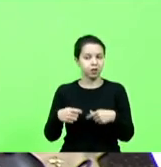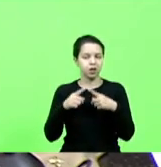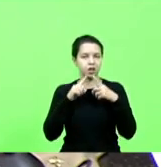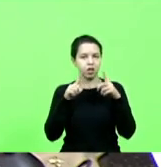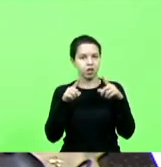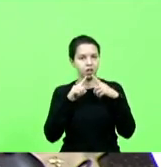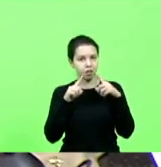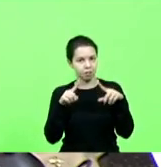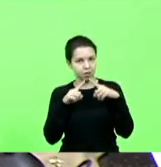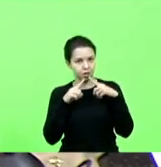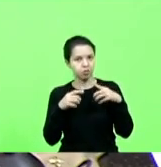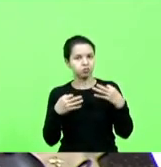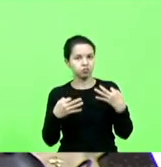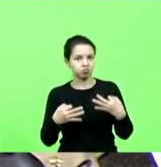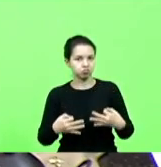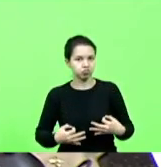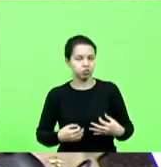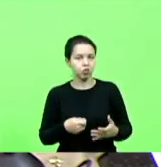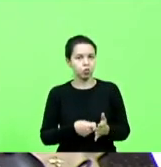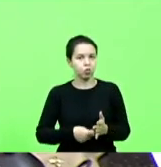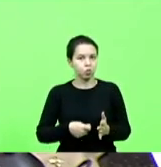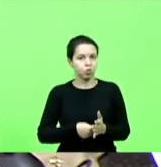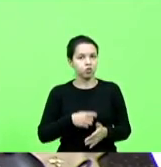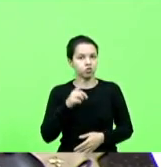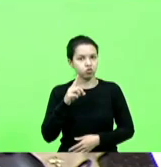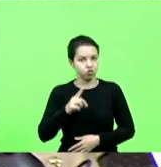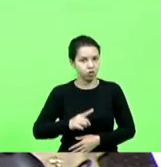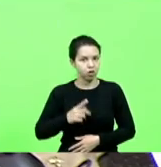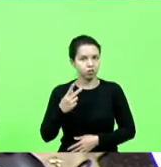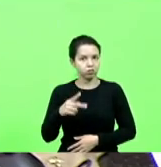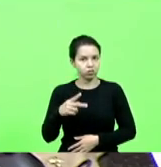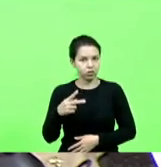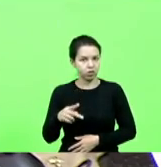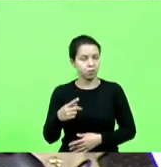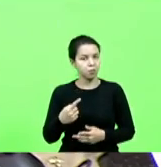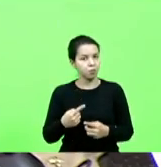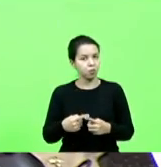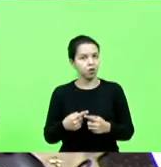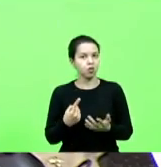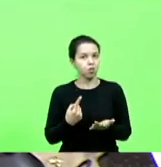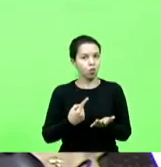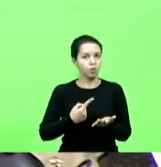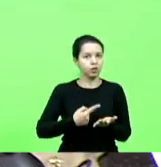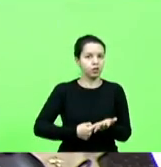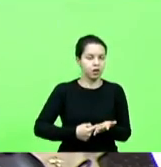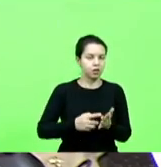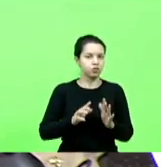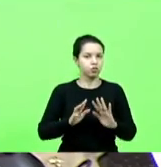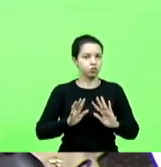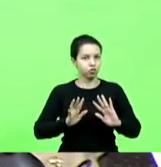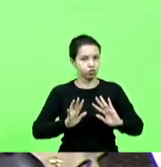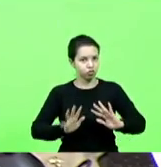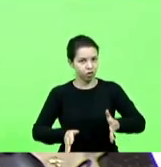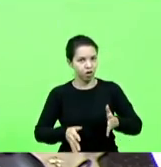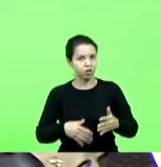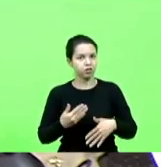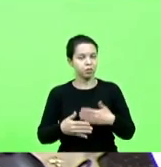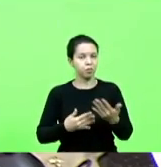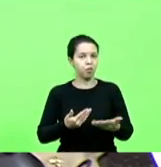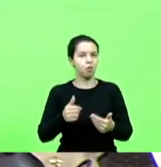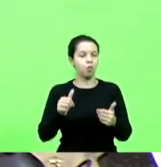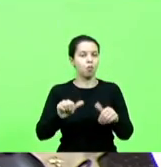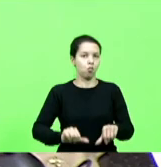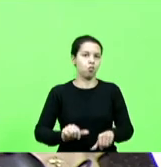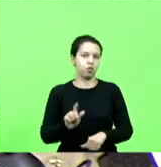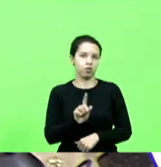seus direitos, uma vez que o combinado não sai caro. inclusive, eles estiveram hoje